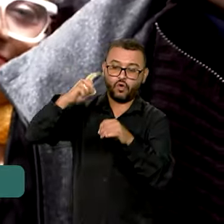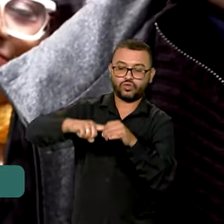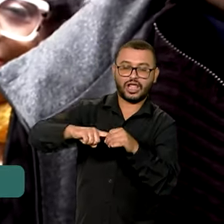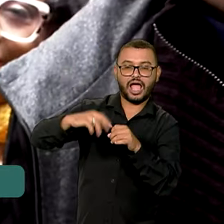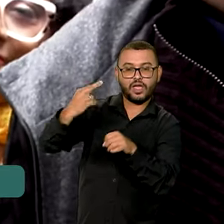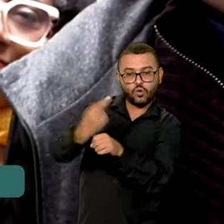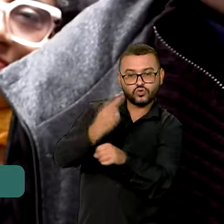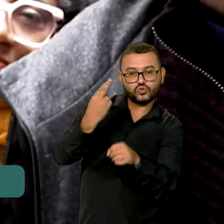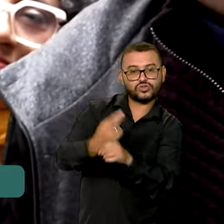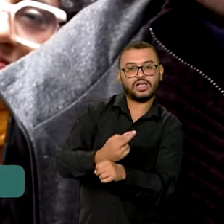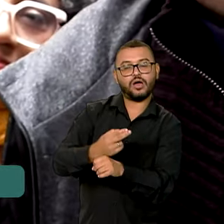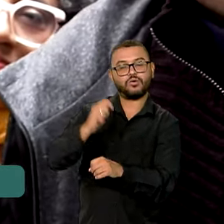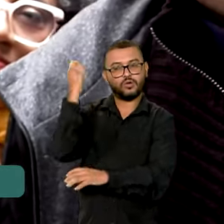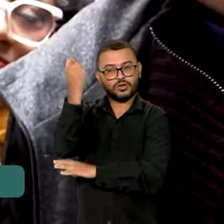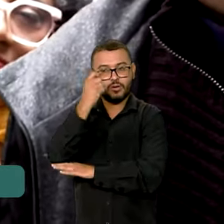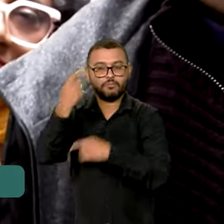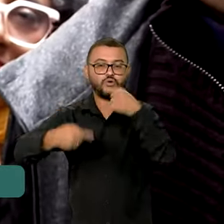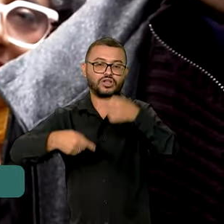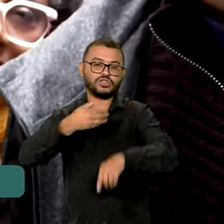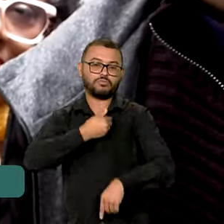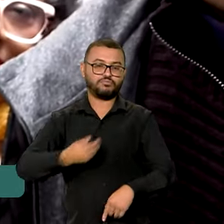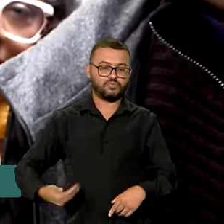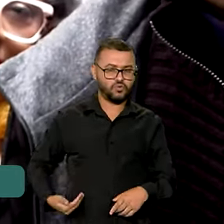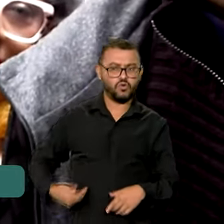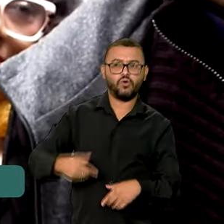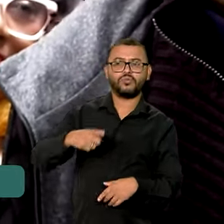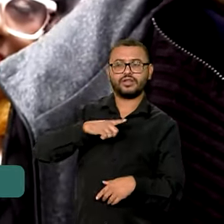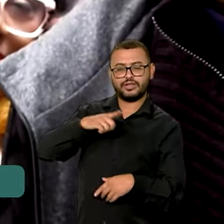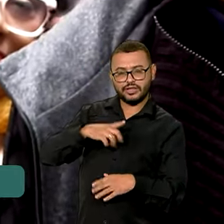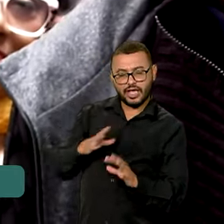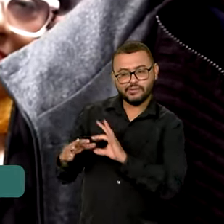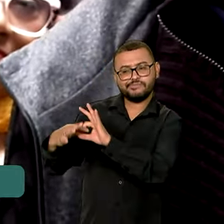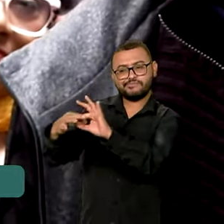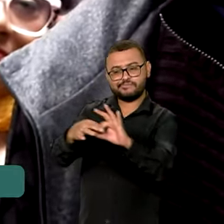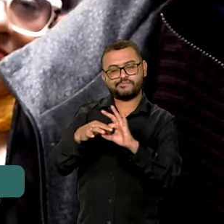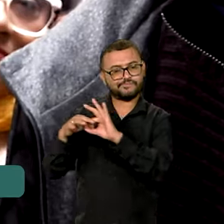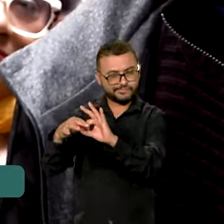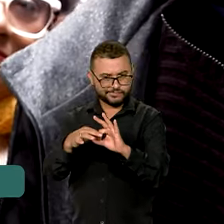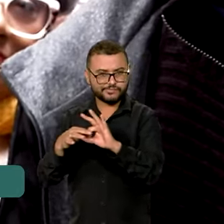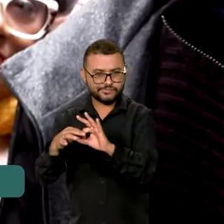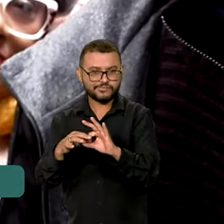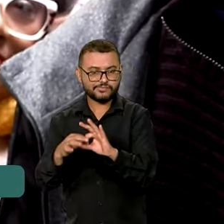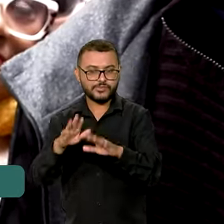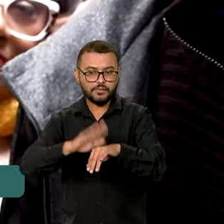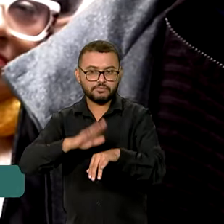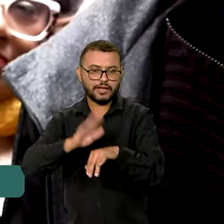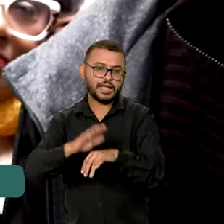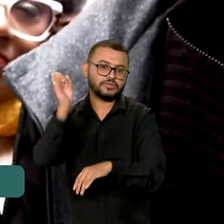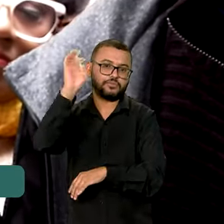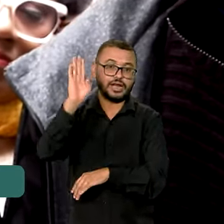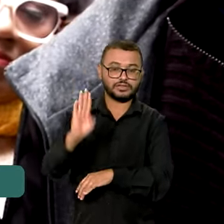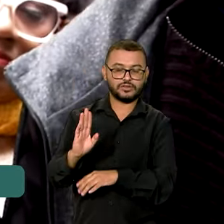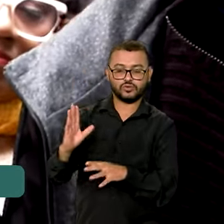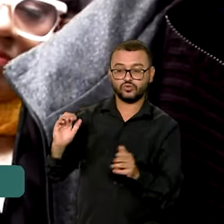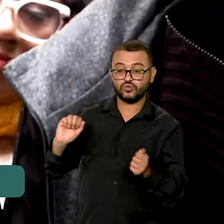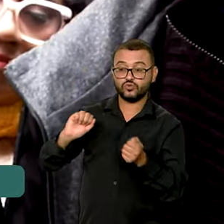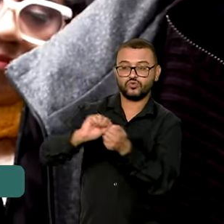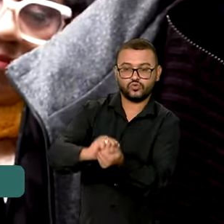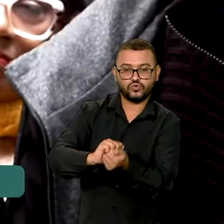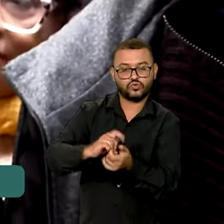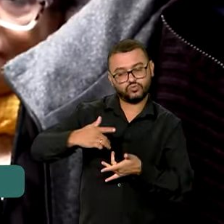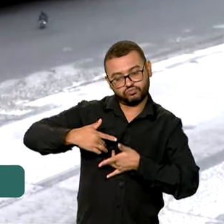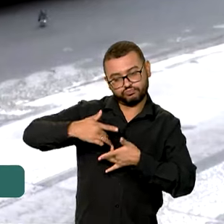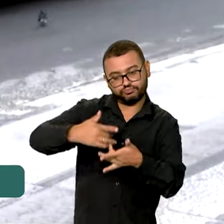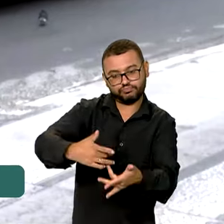Grande do Sul com as políticas públicas do governo federal, sinergizados e unindo o Brasil nessa grande corrente de